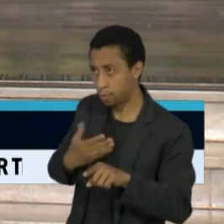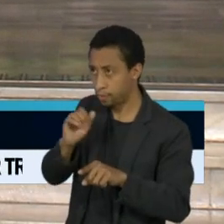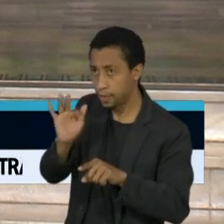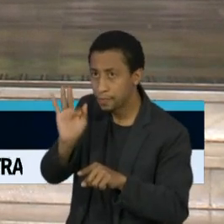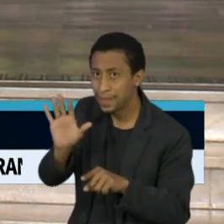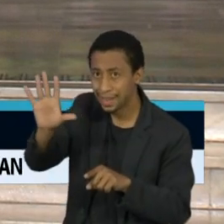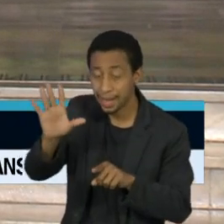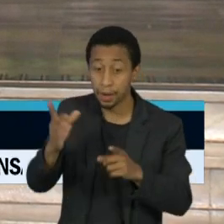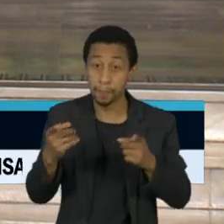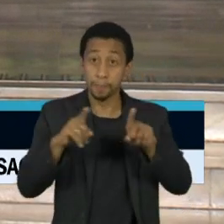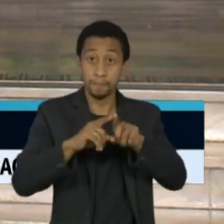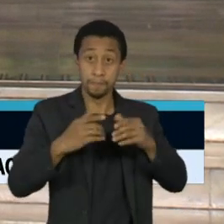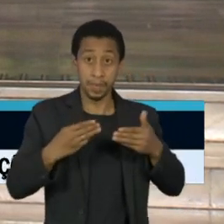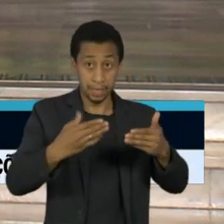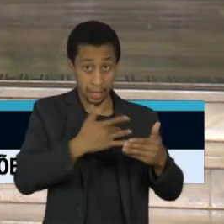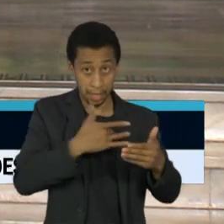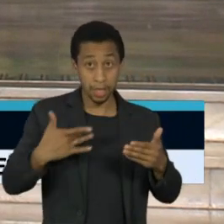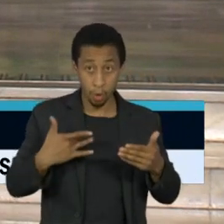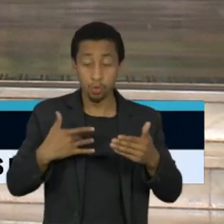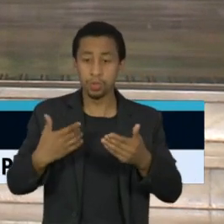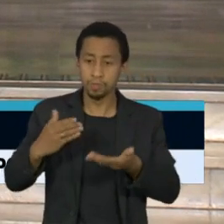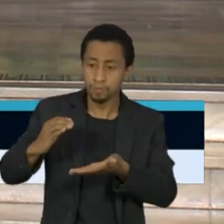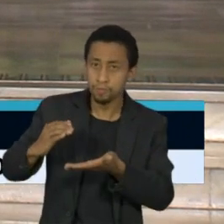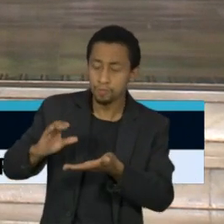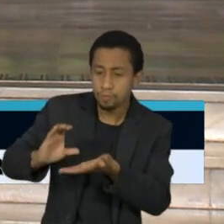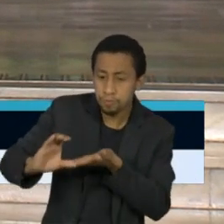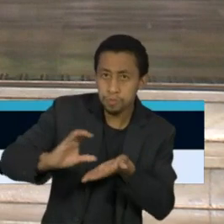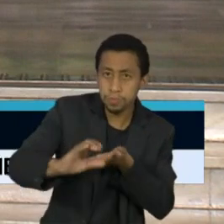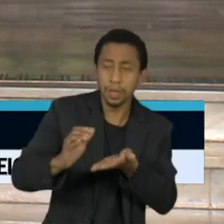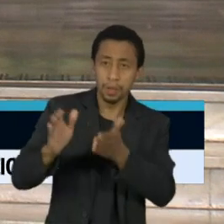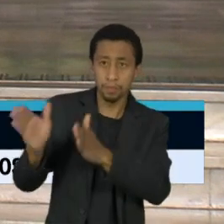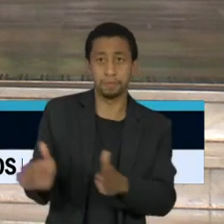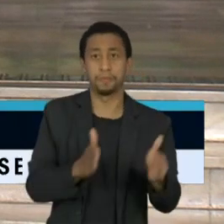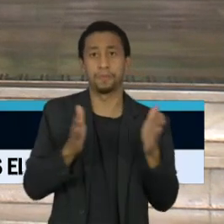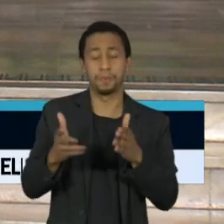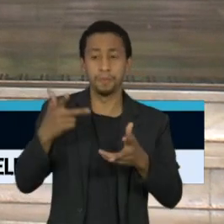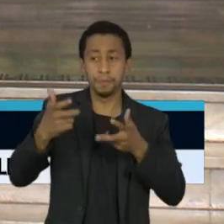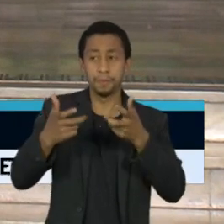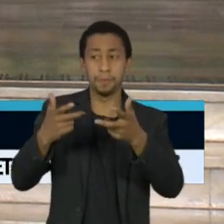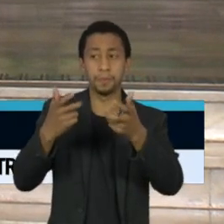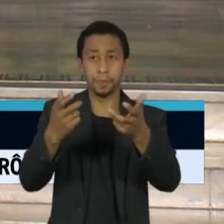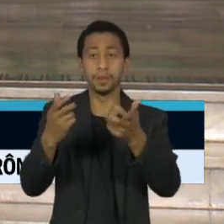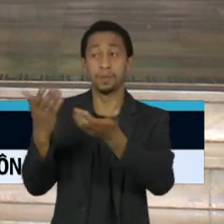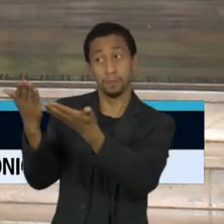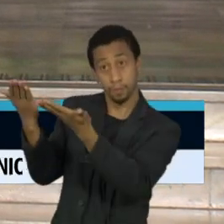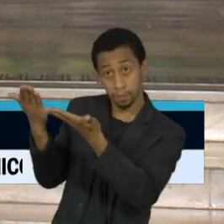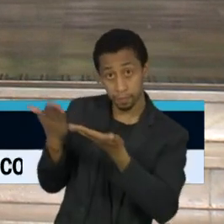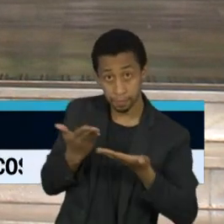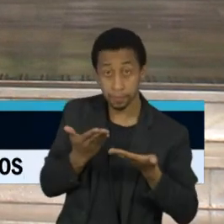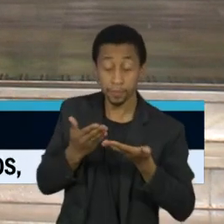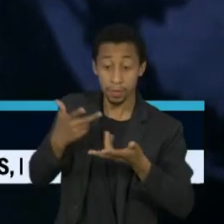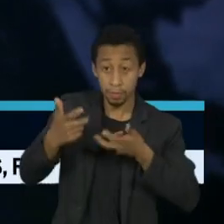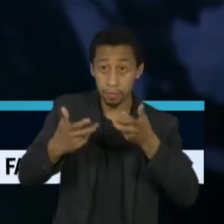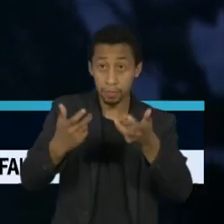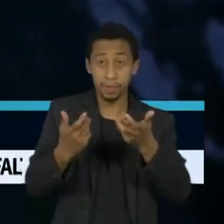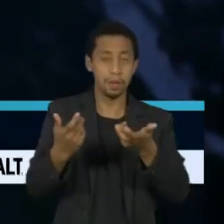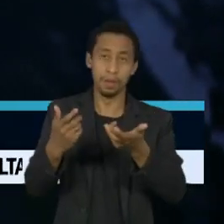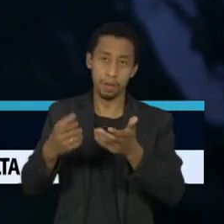a Coronavac poderá suprir o atendimento a milhões de brasileiros que precisam ser vacinados.